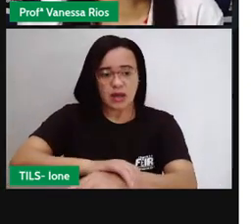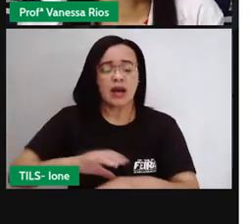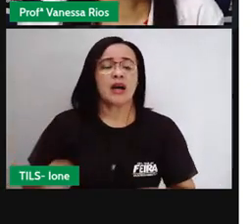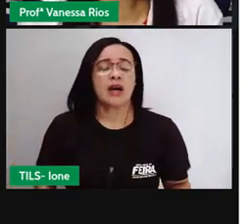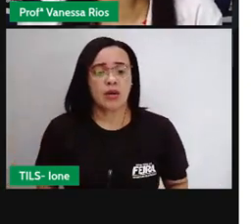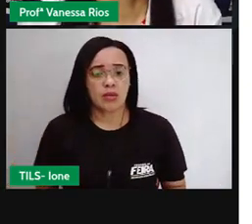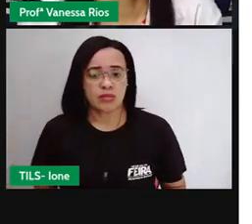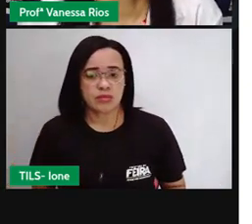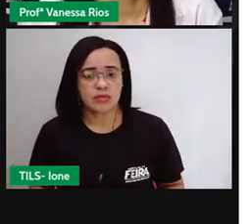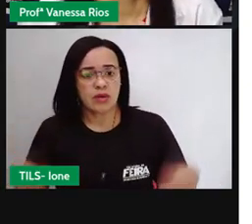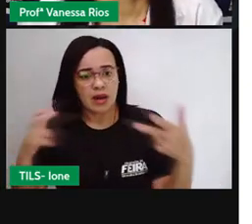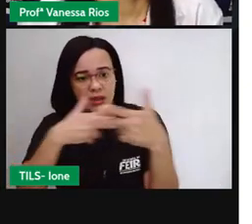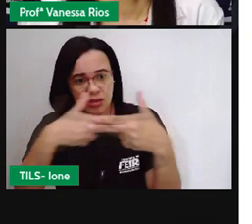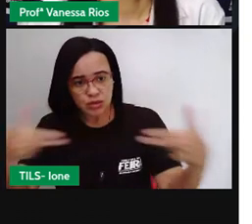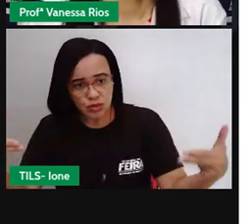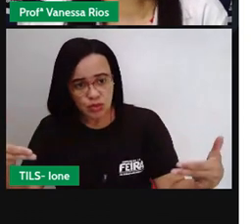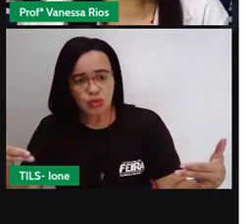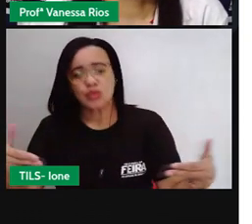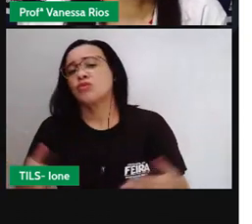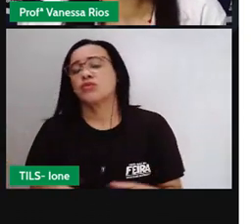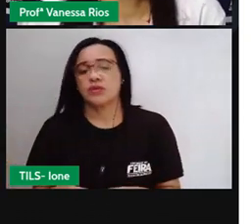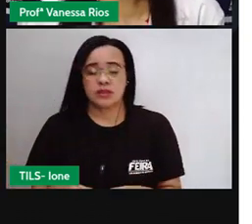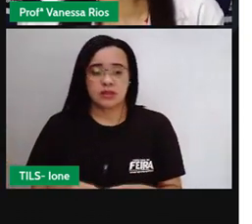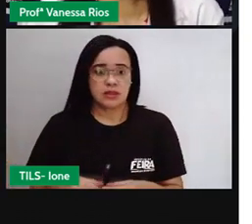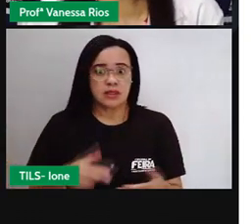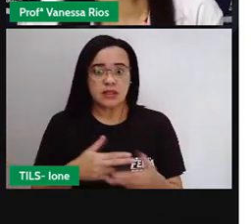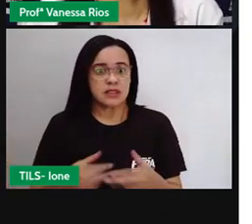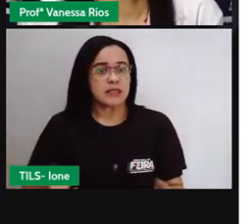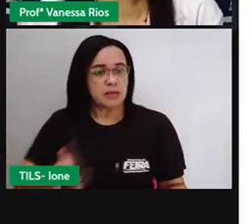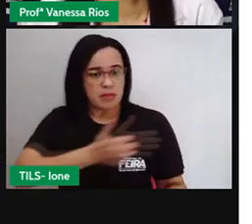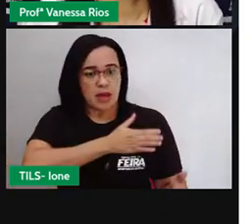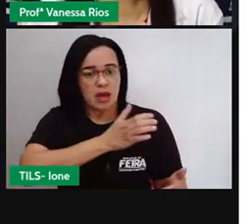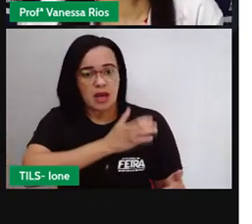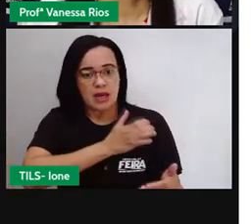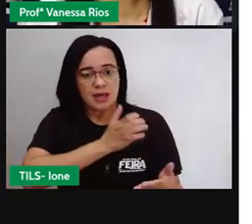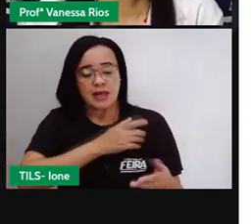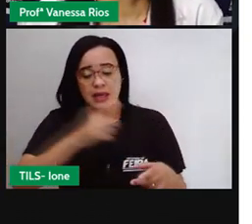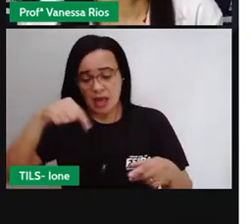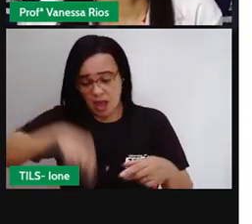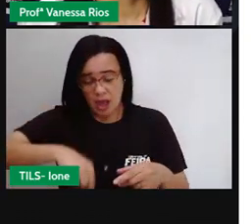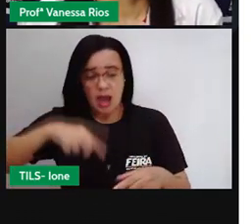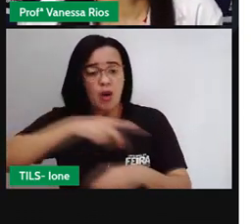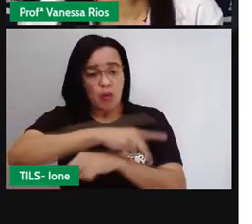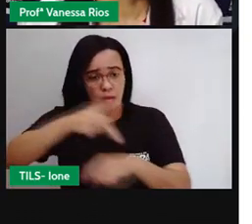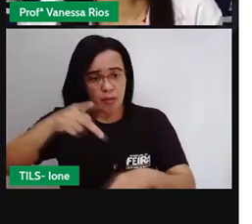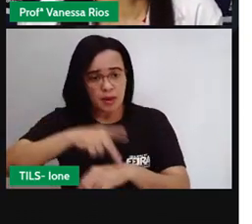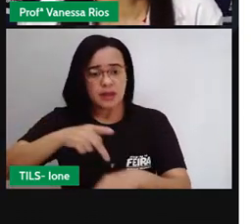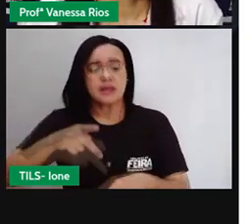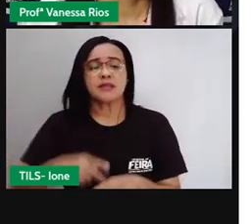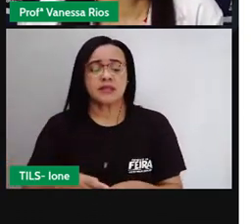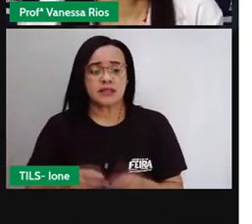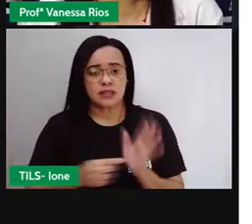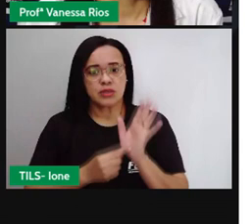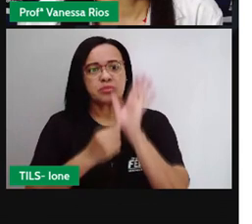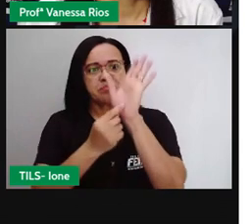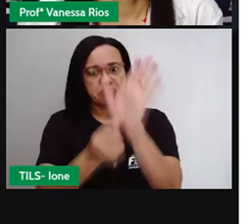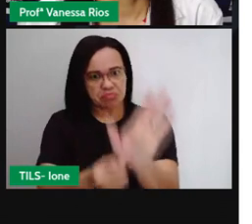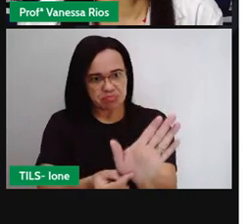aos produtos e às riquezas que o nosso país oferecia. Então, gente observa aí que